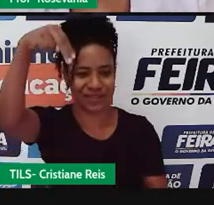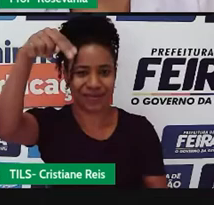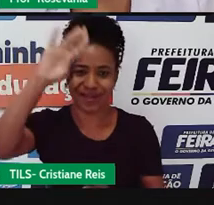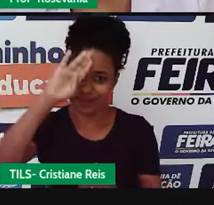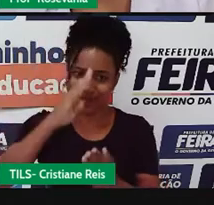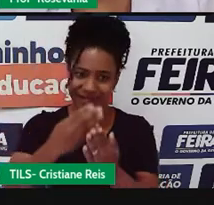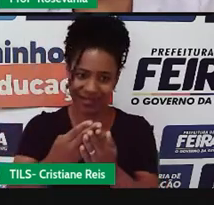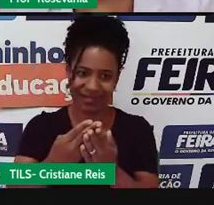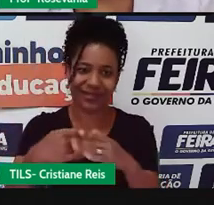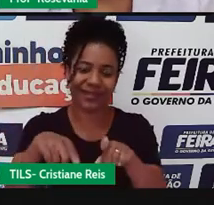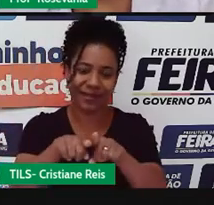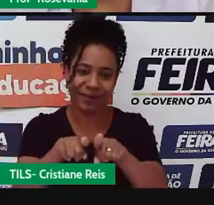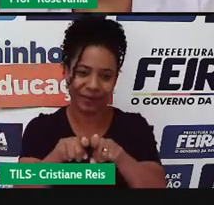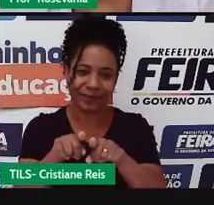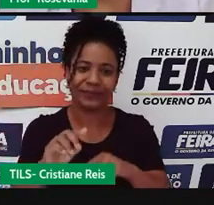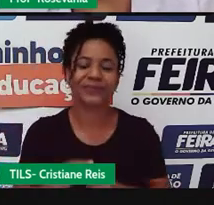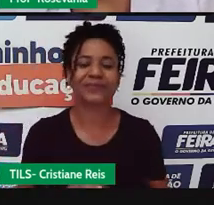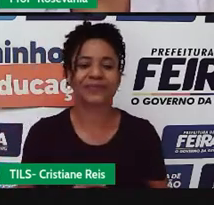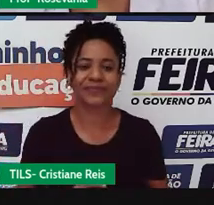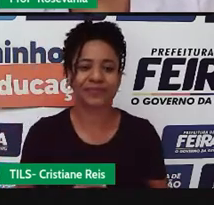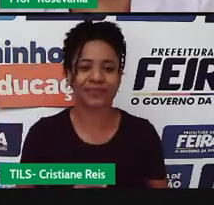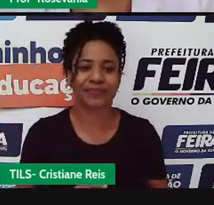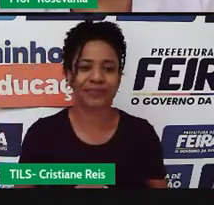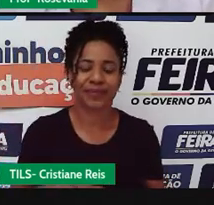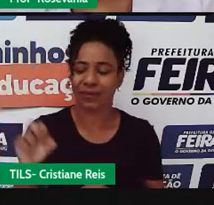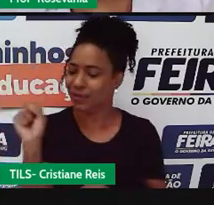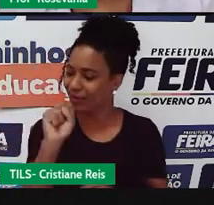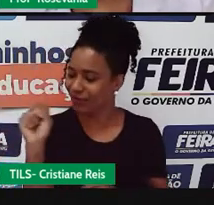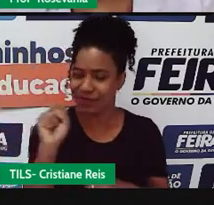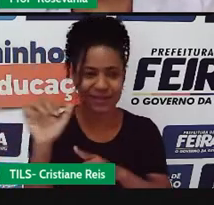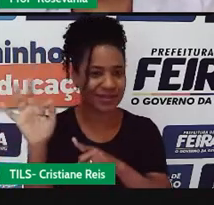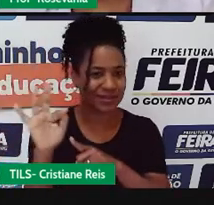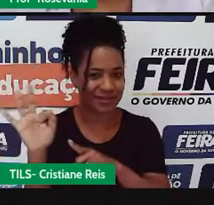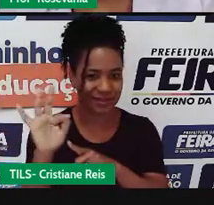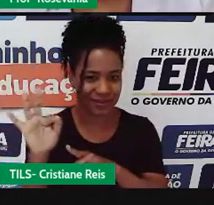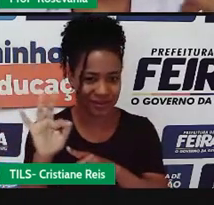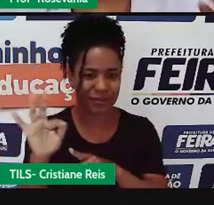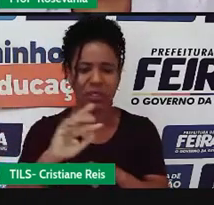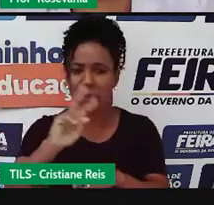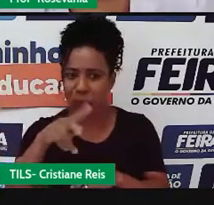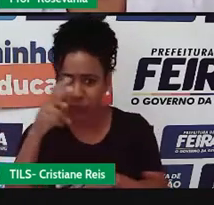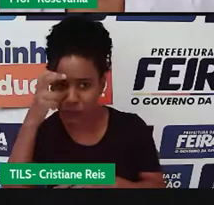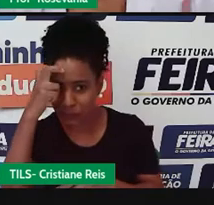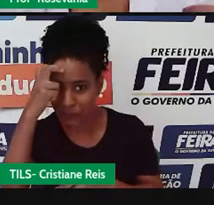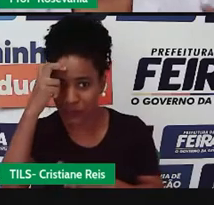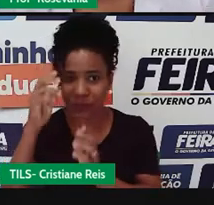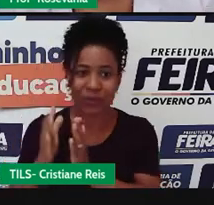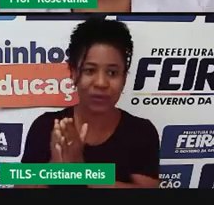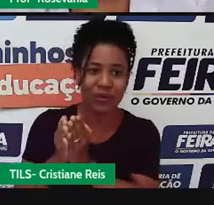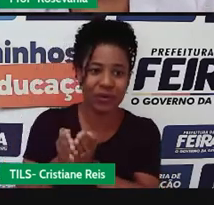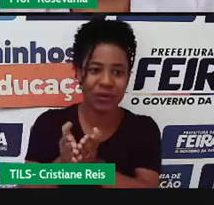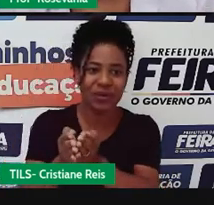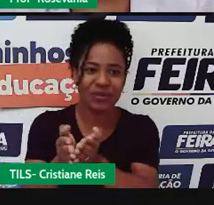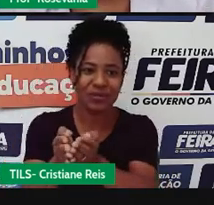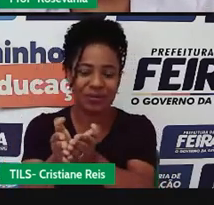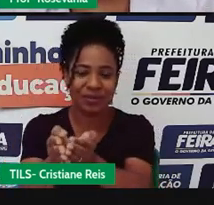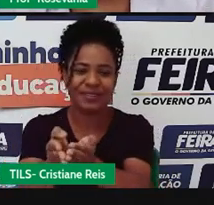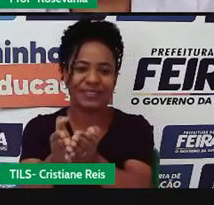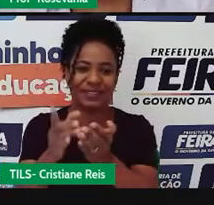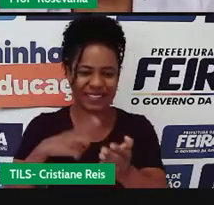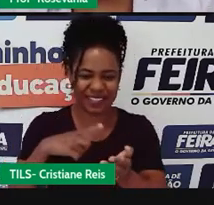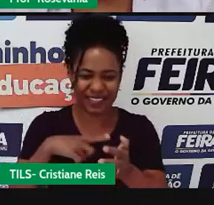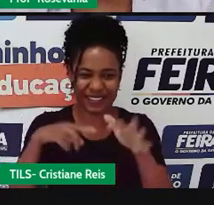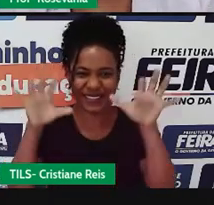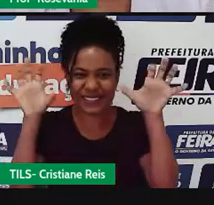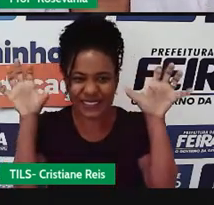A gente vê aí do Rio São Francisco. Isso tem toda uma característica cultural, né, das embarcações com as carrancas, tudo realmente